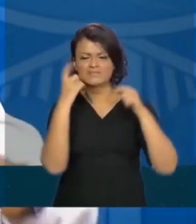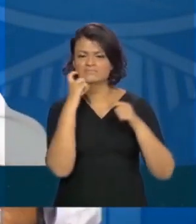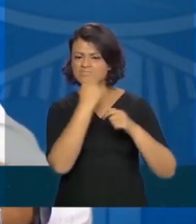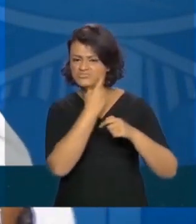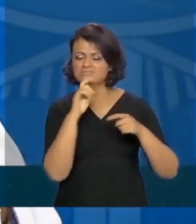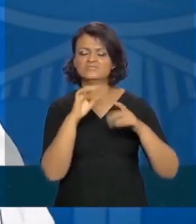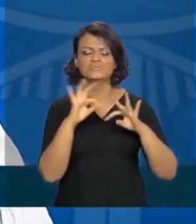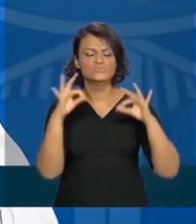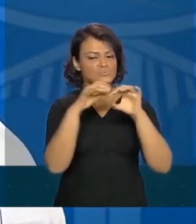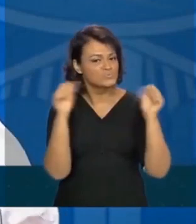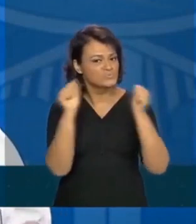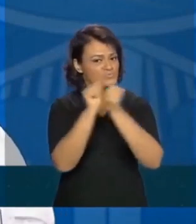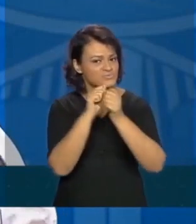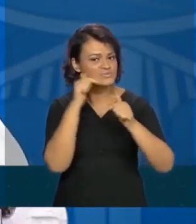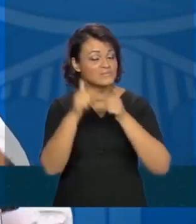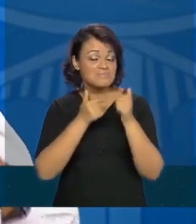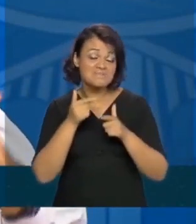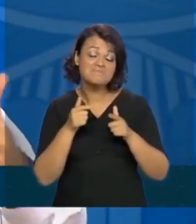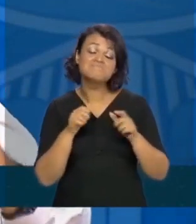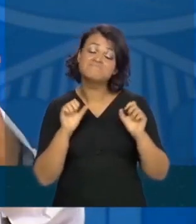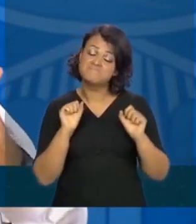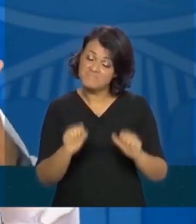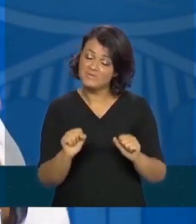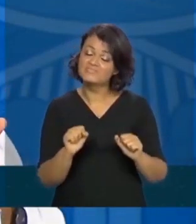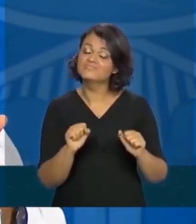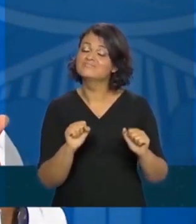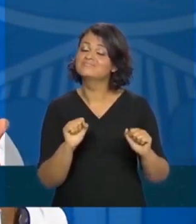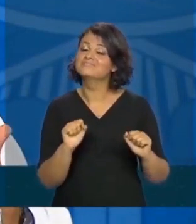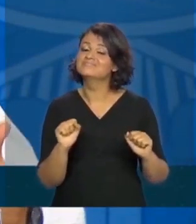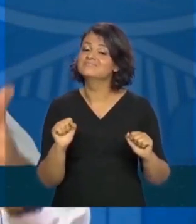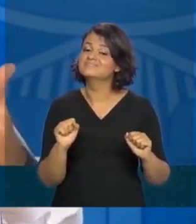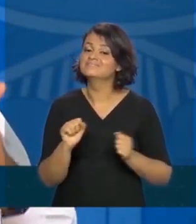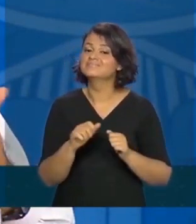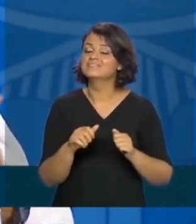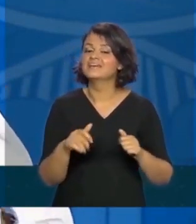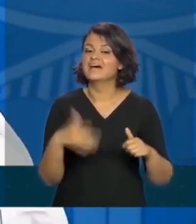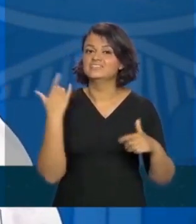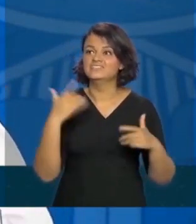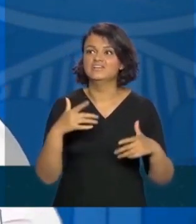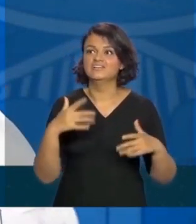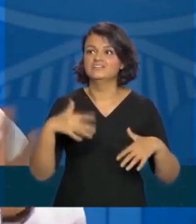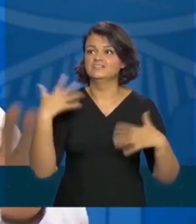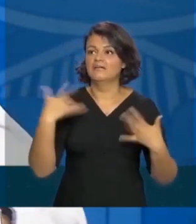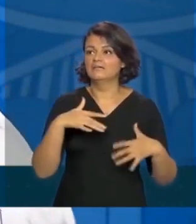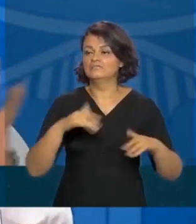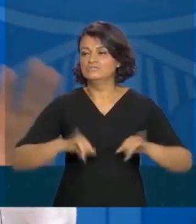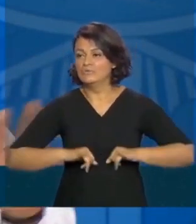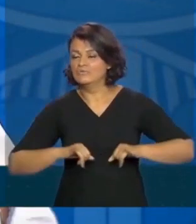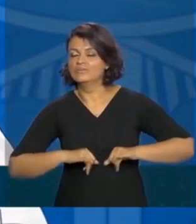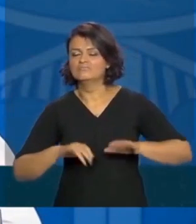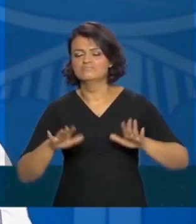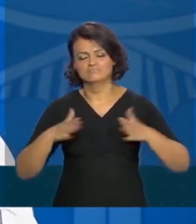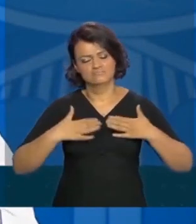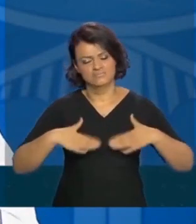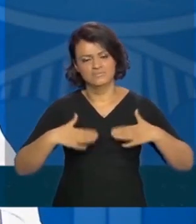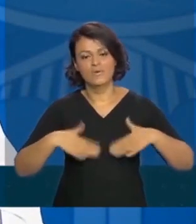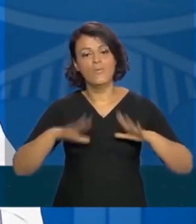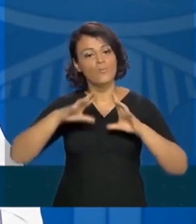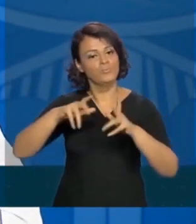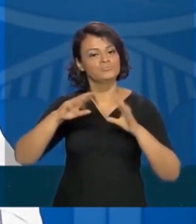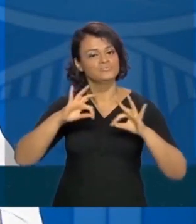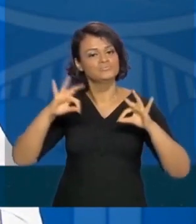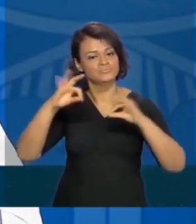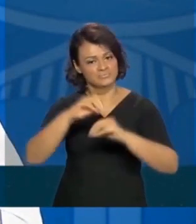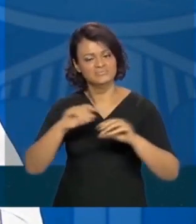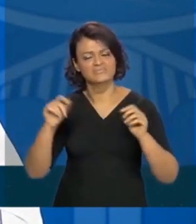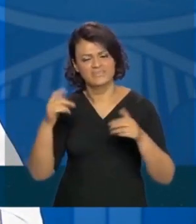dentistas, todo mundo junto, podemos passar com muito menos drama por algo que o mundo inteiro vai passar e o Brasil